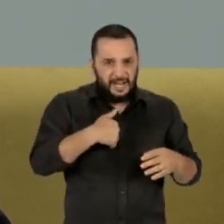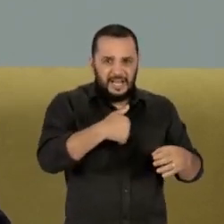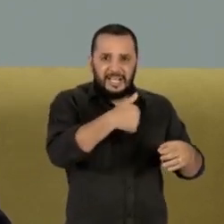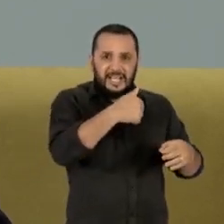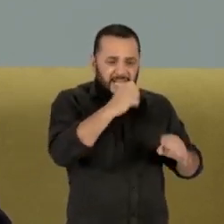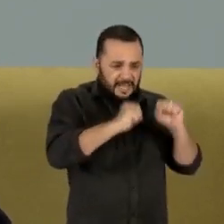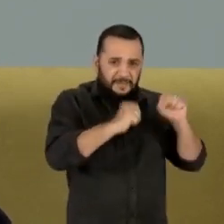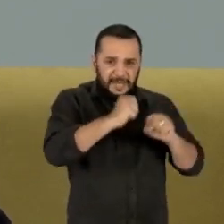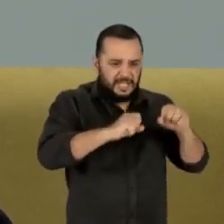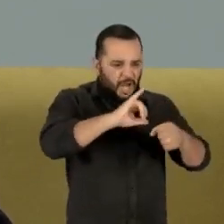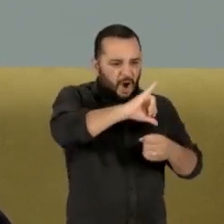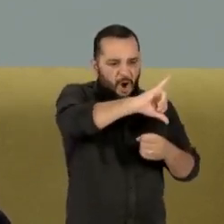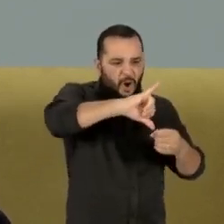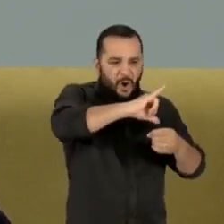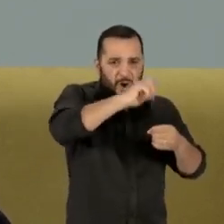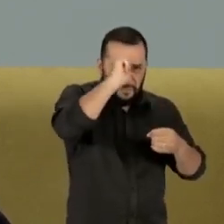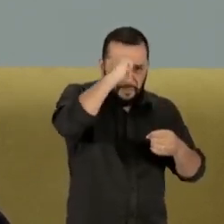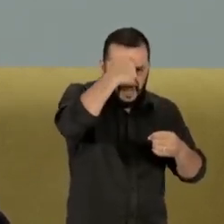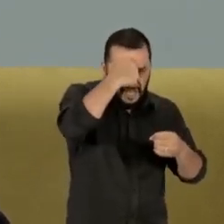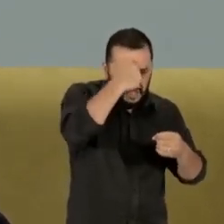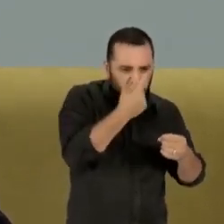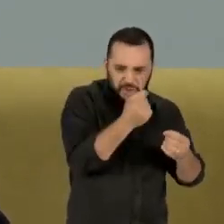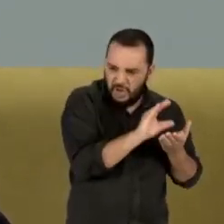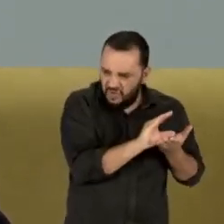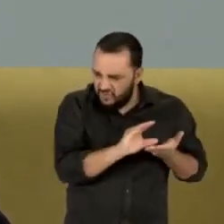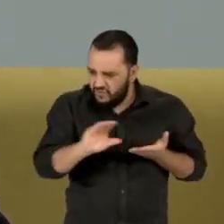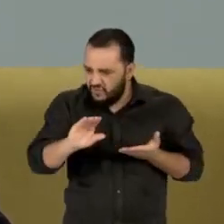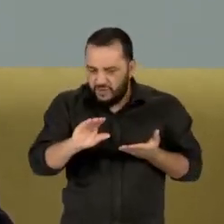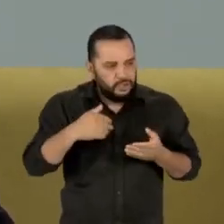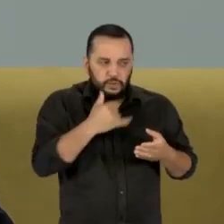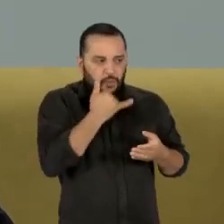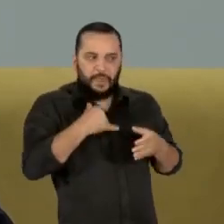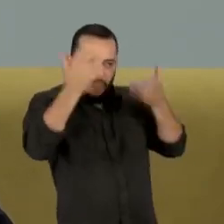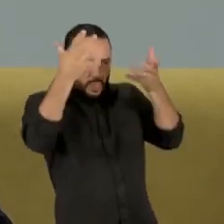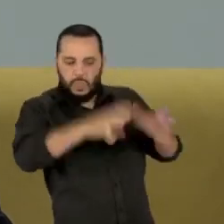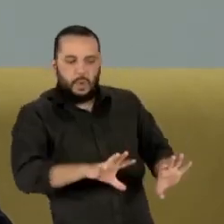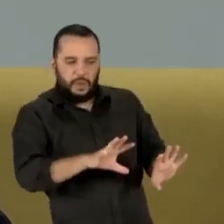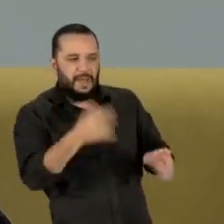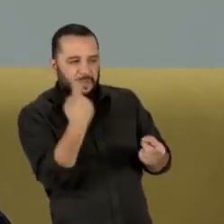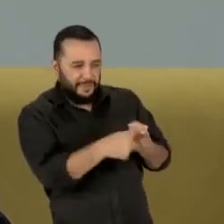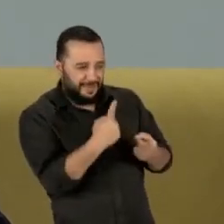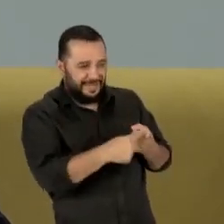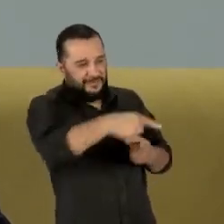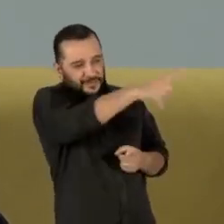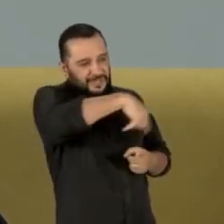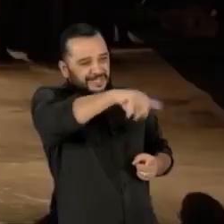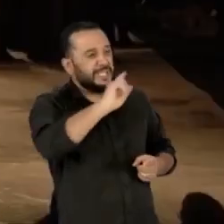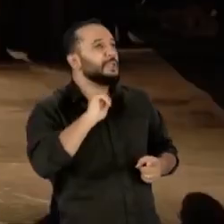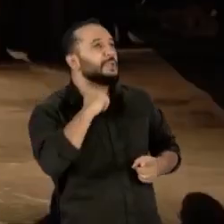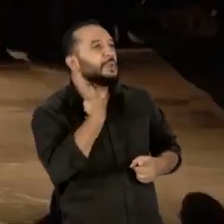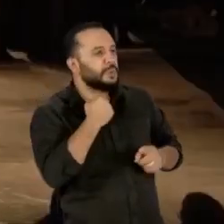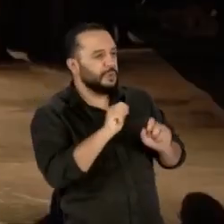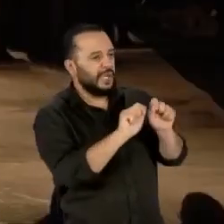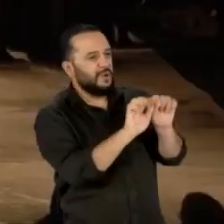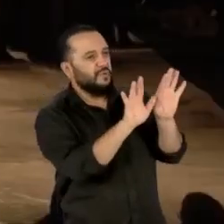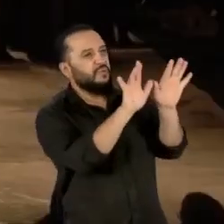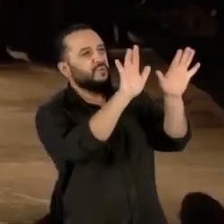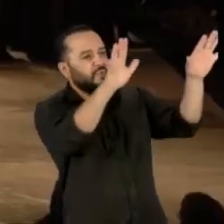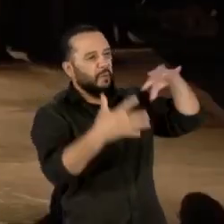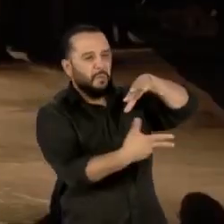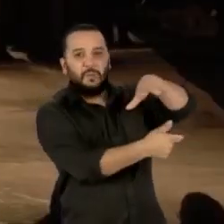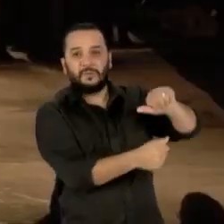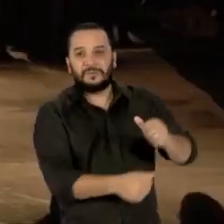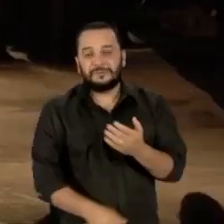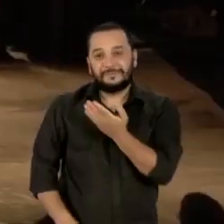petroleira BP. E o motivo? O grupo não quer se ver aliada a uma empresa que polui. A Royal